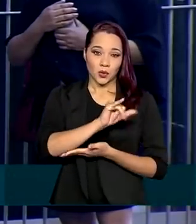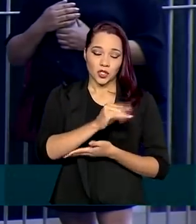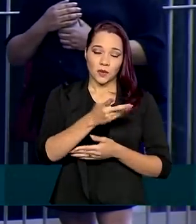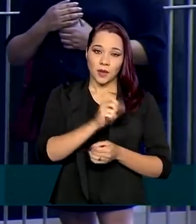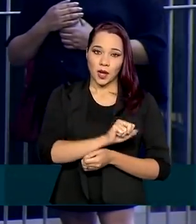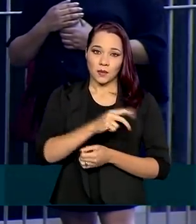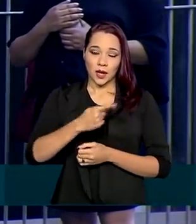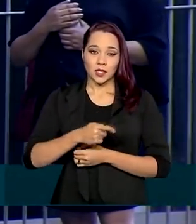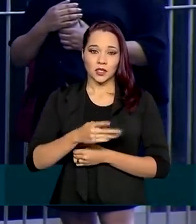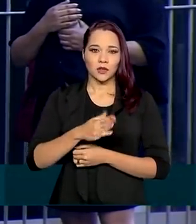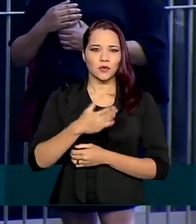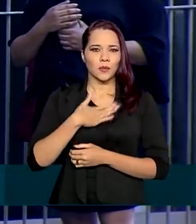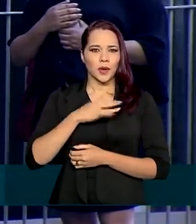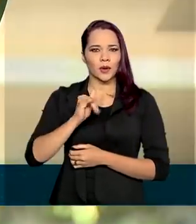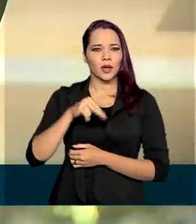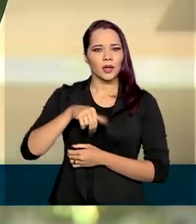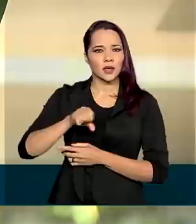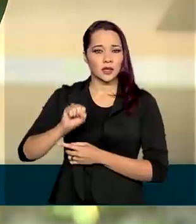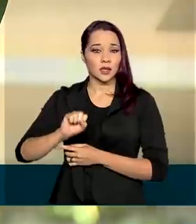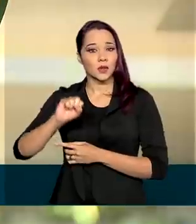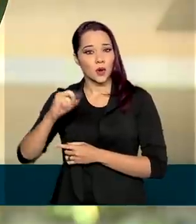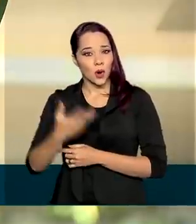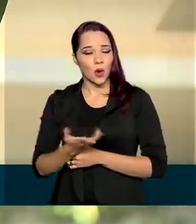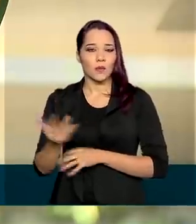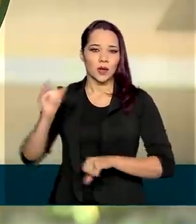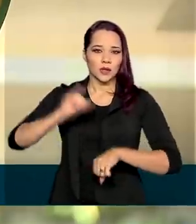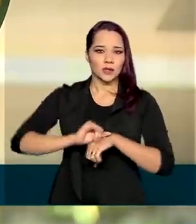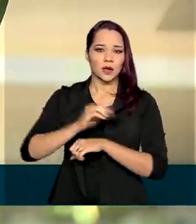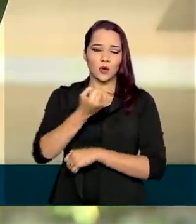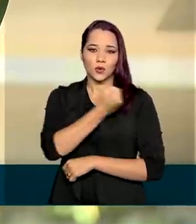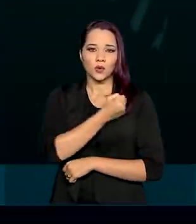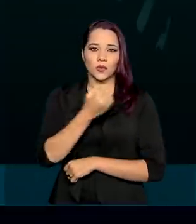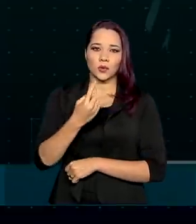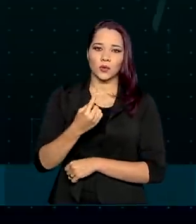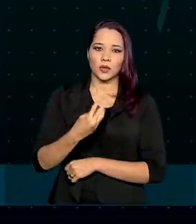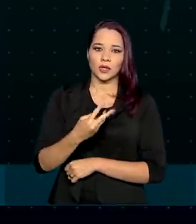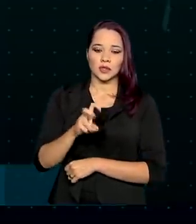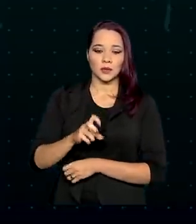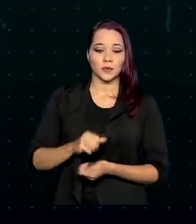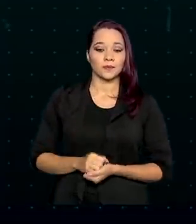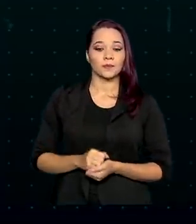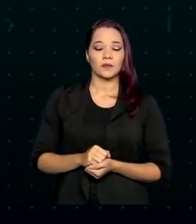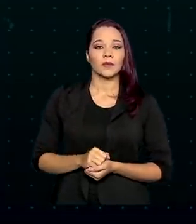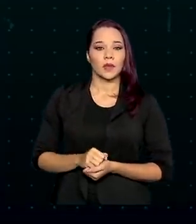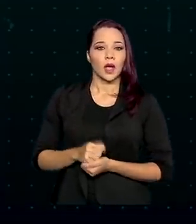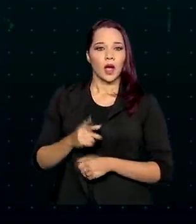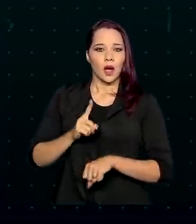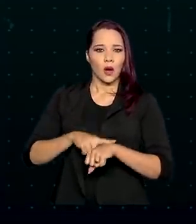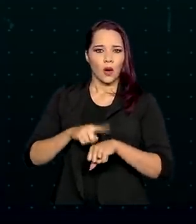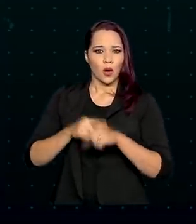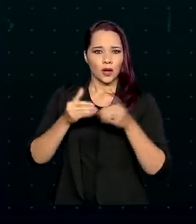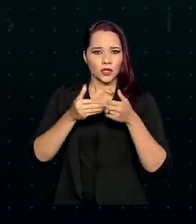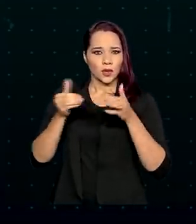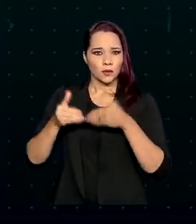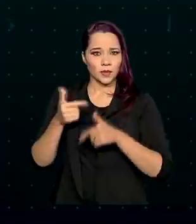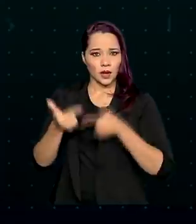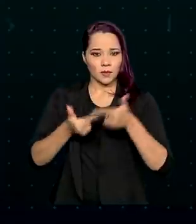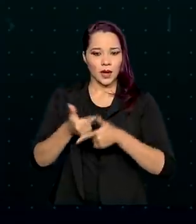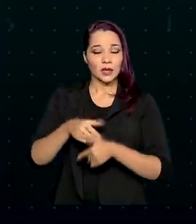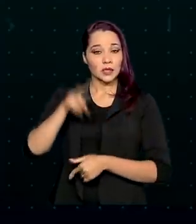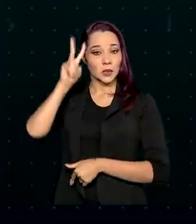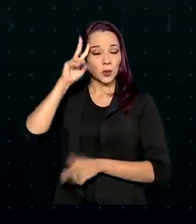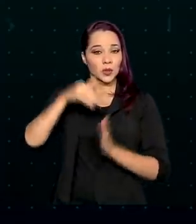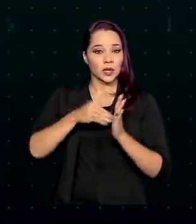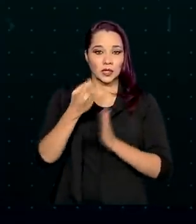aplicativo Meu INSS ou pela Central 135. O expediente nas agências reabertas é de segunda a